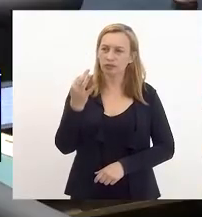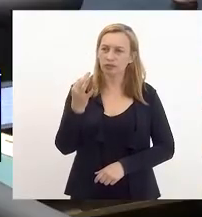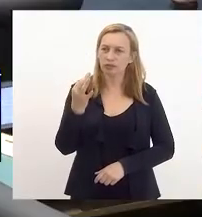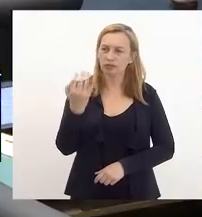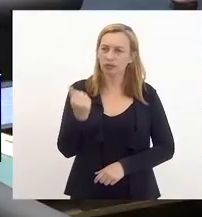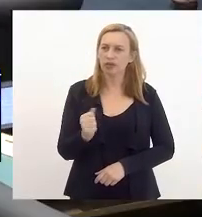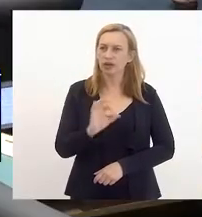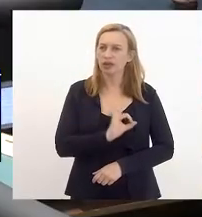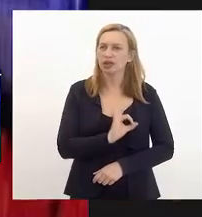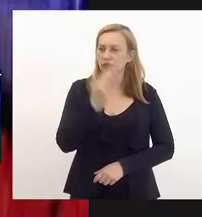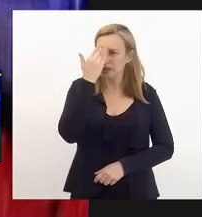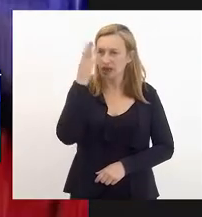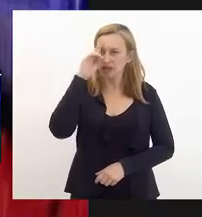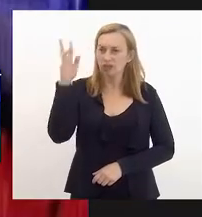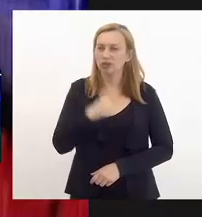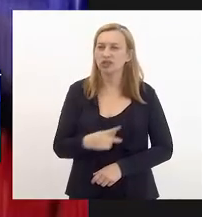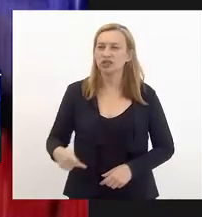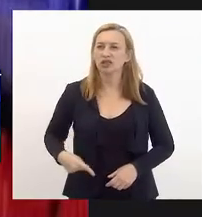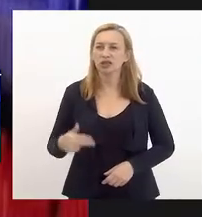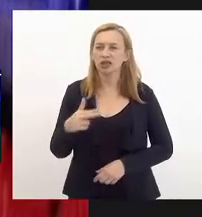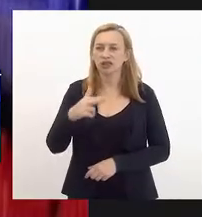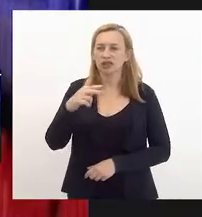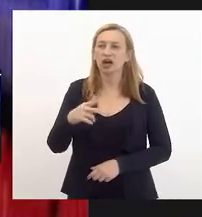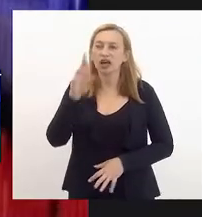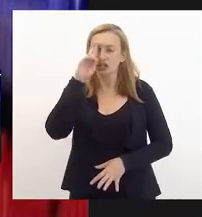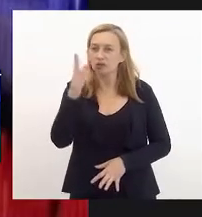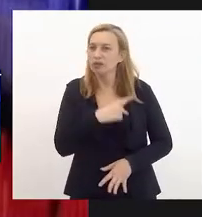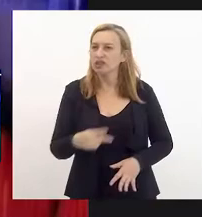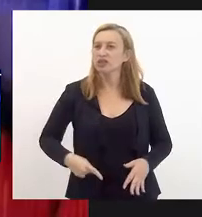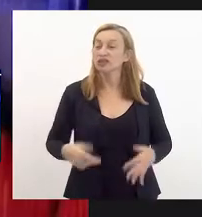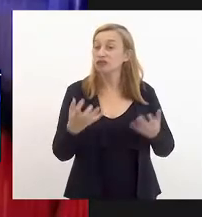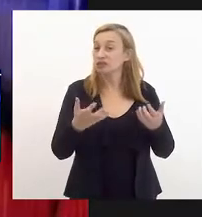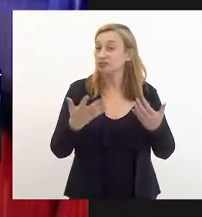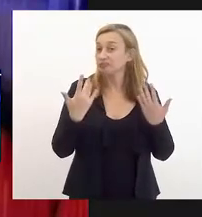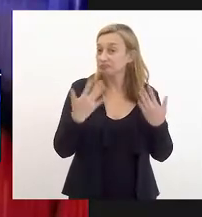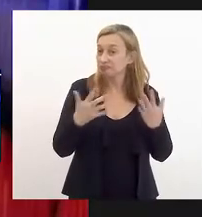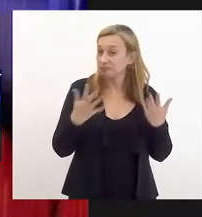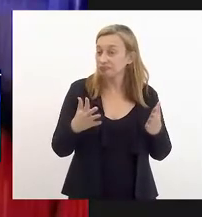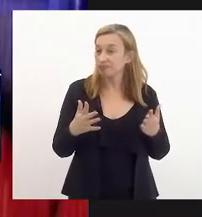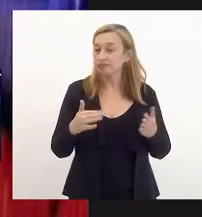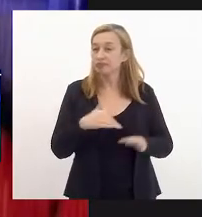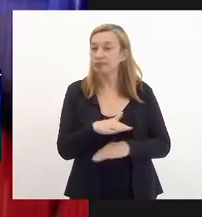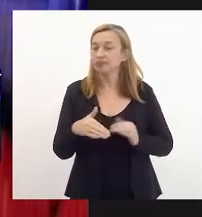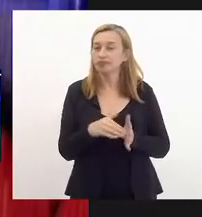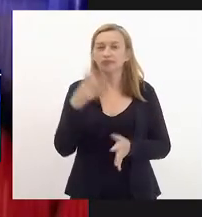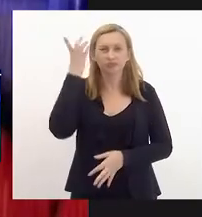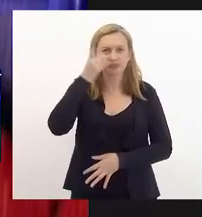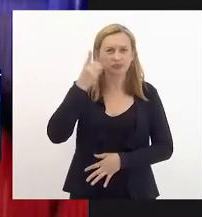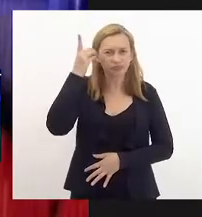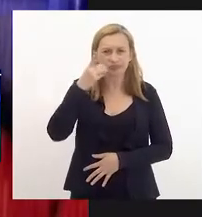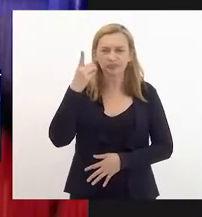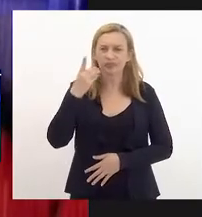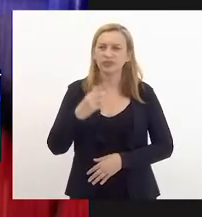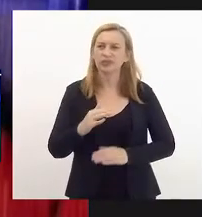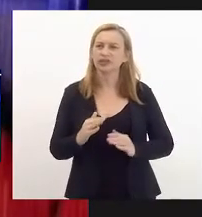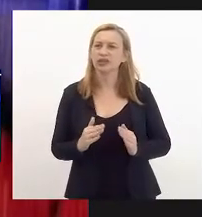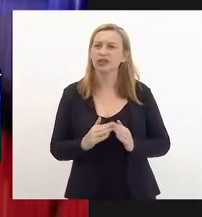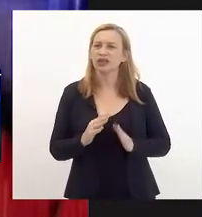Obrigada, senhor presidente. Senhor presidente, gostaria de cumprimentá-lo, cumprimentar também todos os deputados e deputadas presentes.